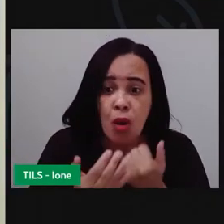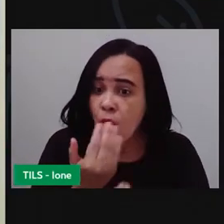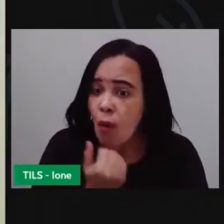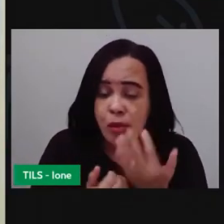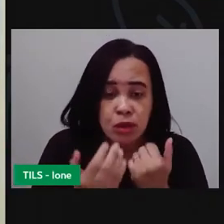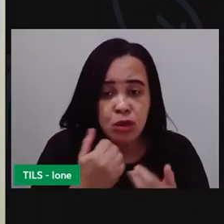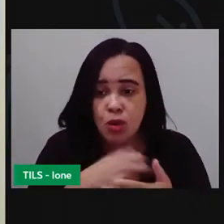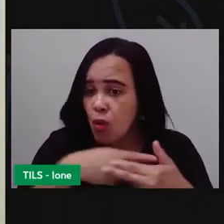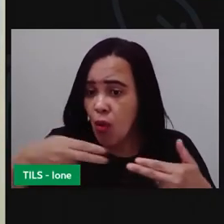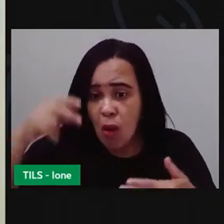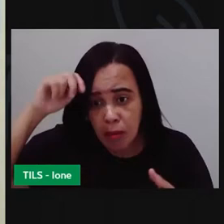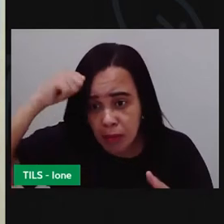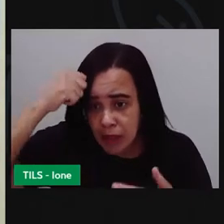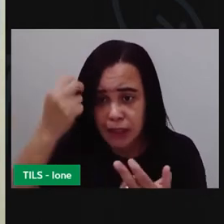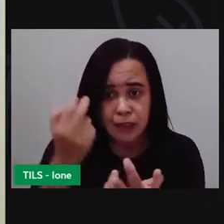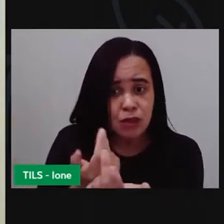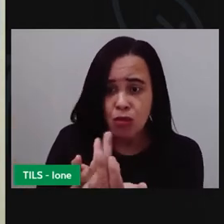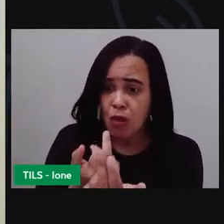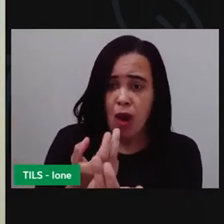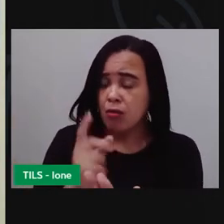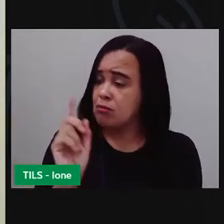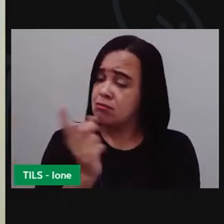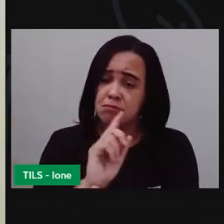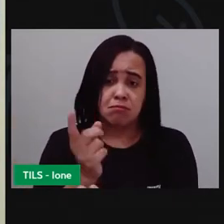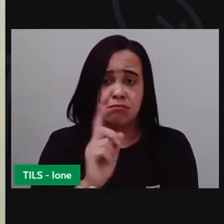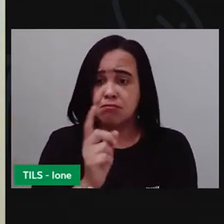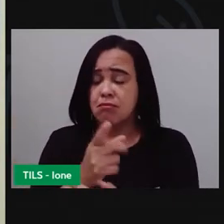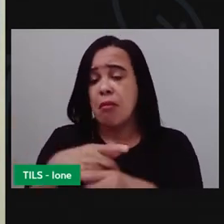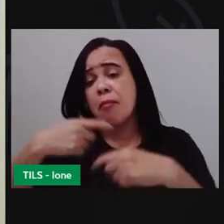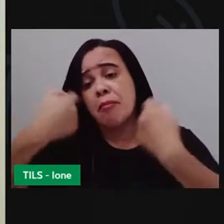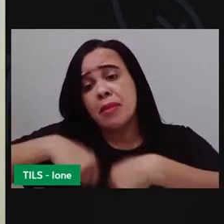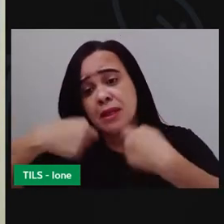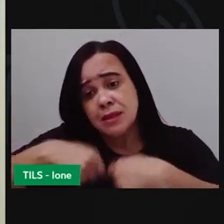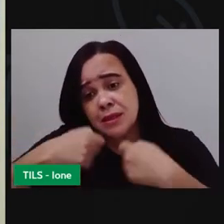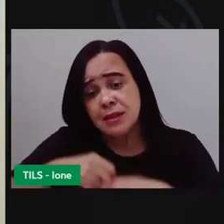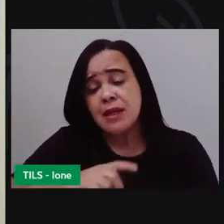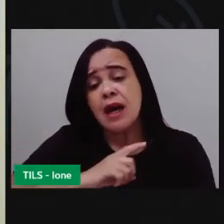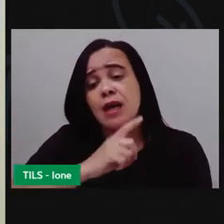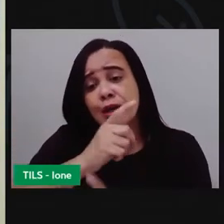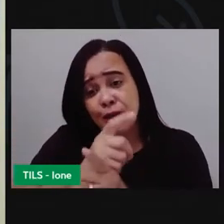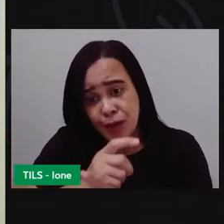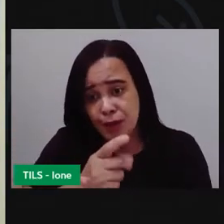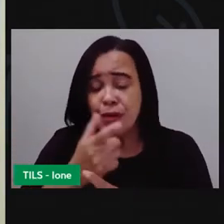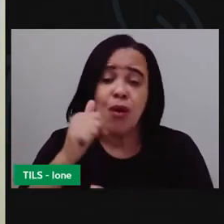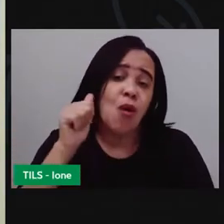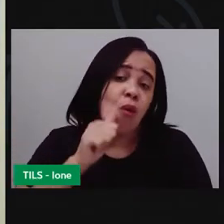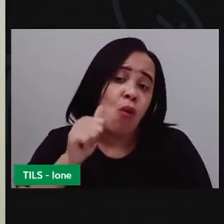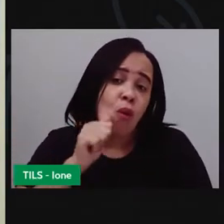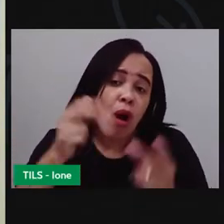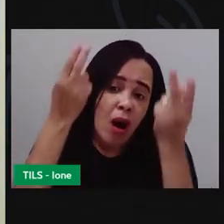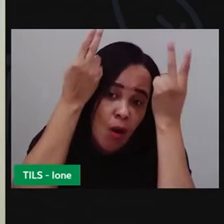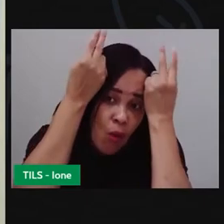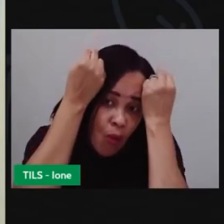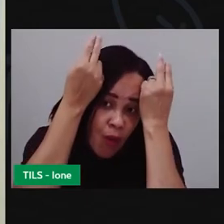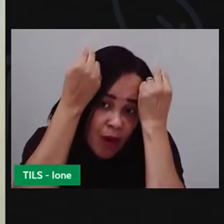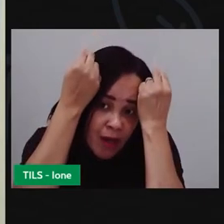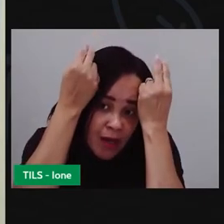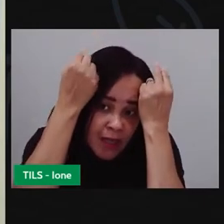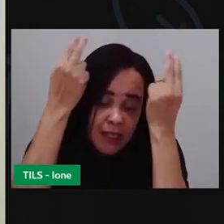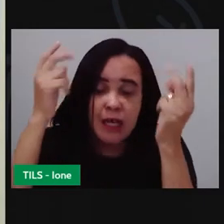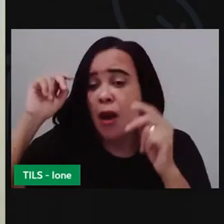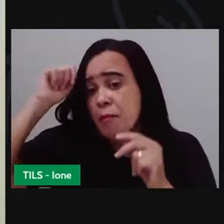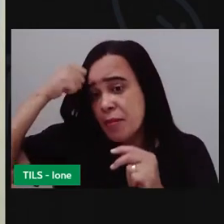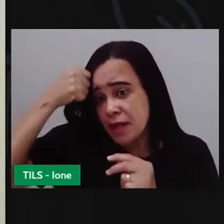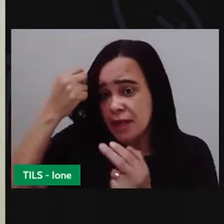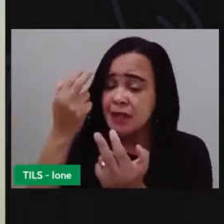que ele não iria ficar preto. Ele tinha que encontrar uma coelhinha preta para que ele pudesse ter uma filha,